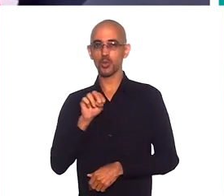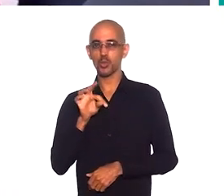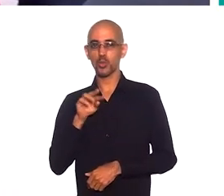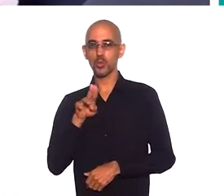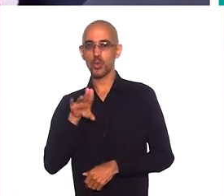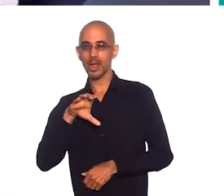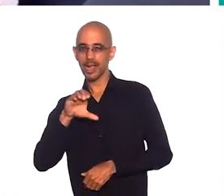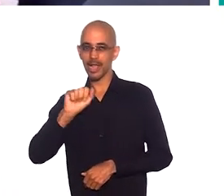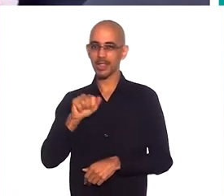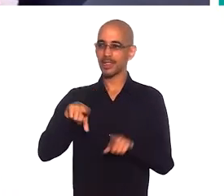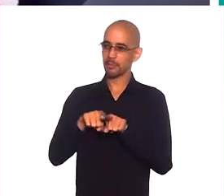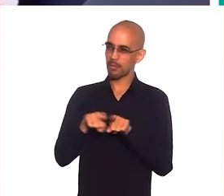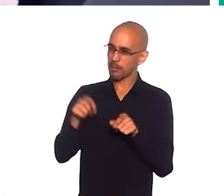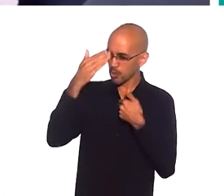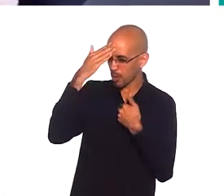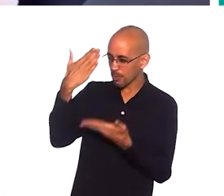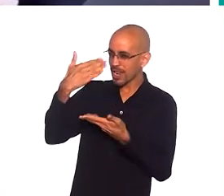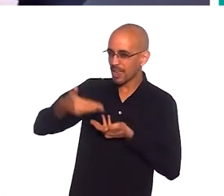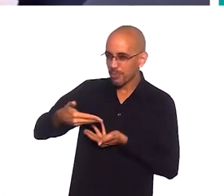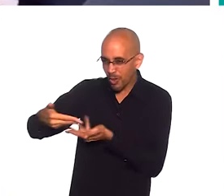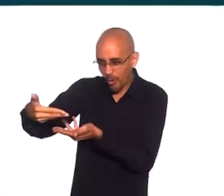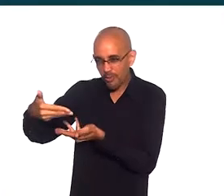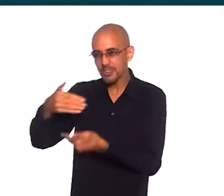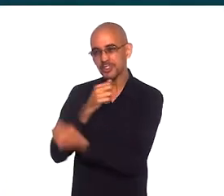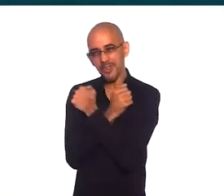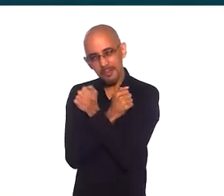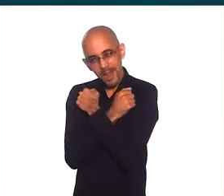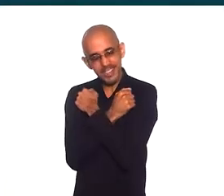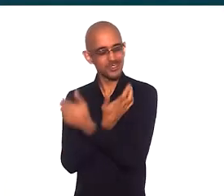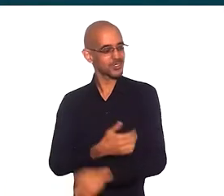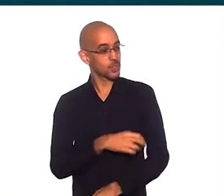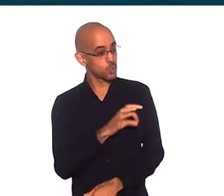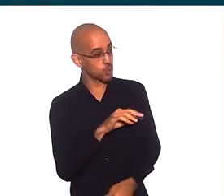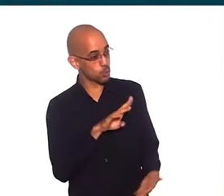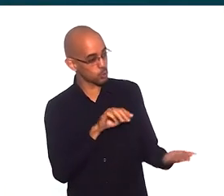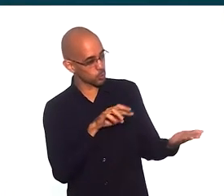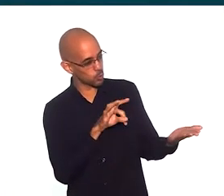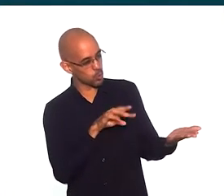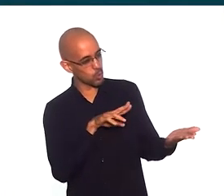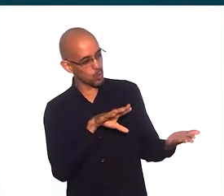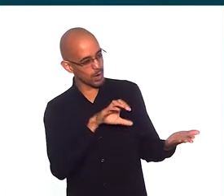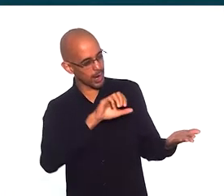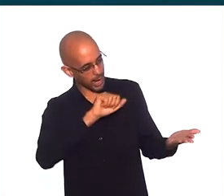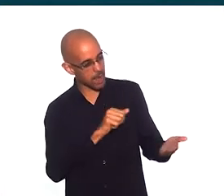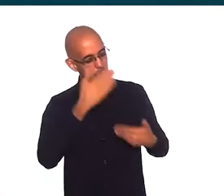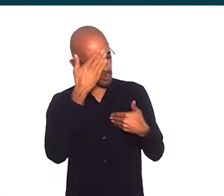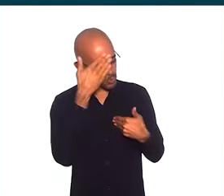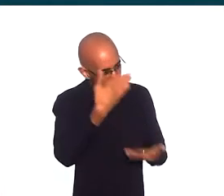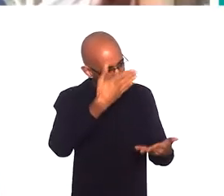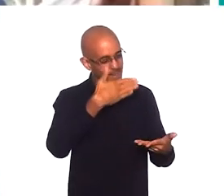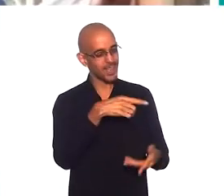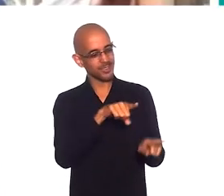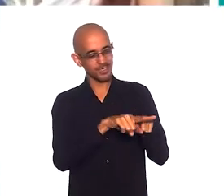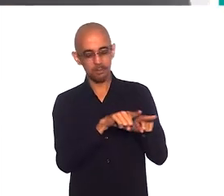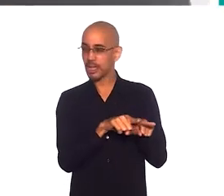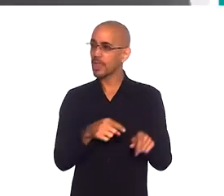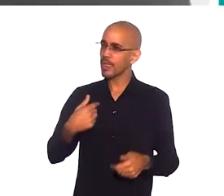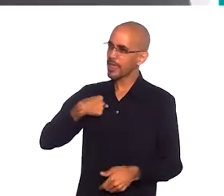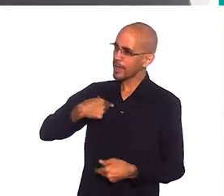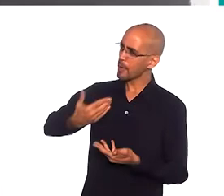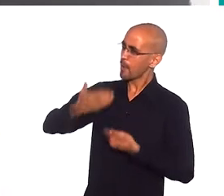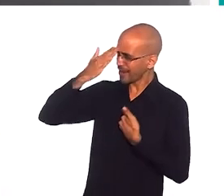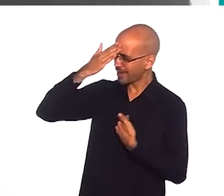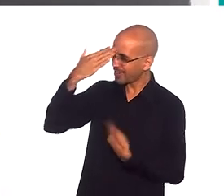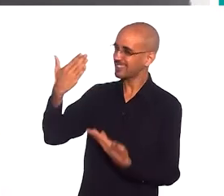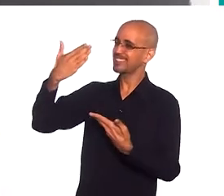Muito obrigado pelo convite. Um grande abraço. Tutuca, muito obrigado pela tua presença aqui hoje. Eu que agradeço a